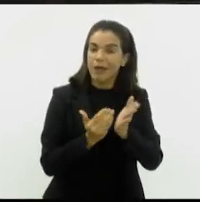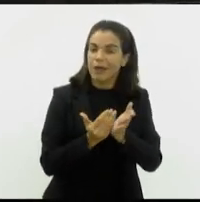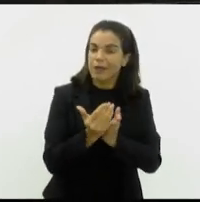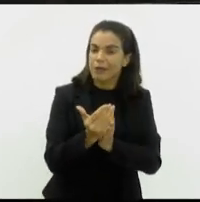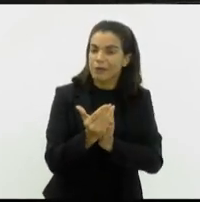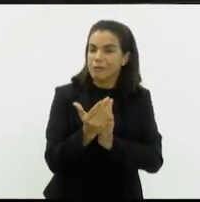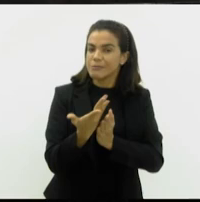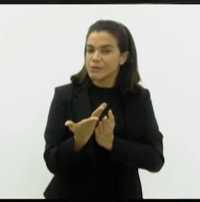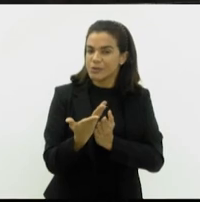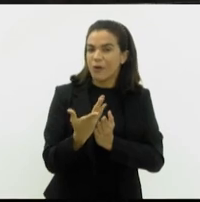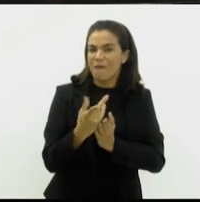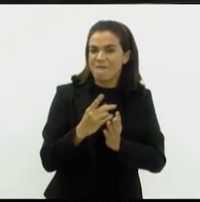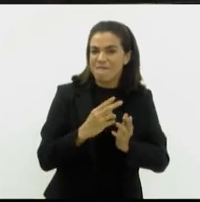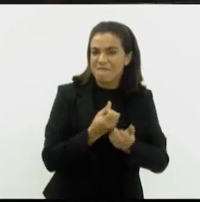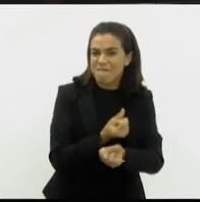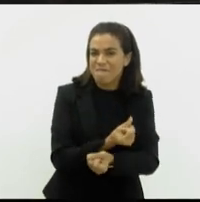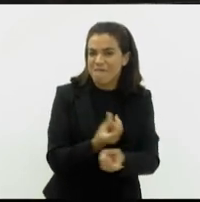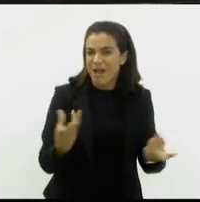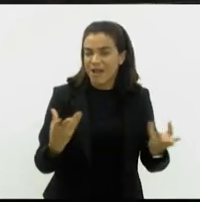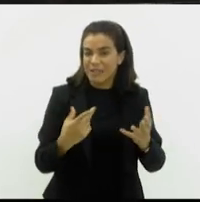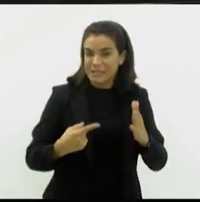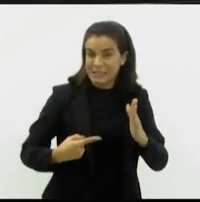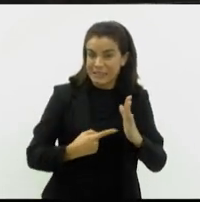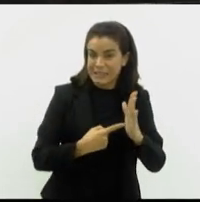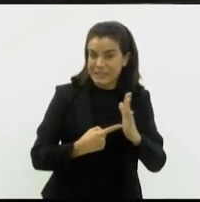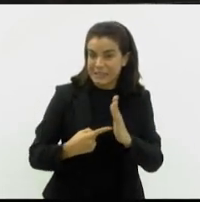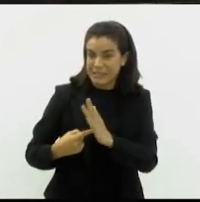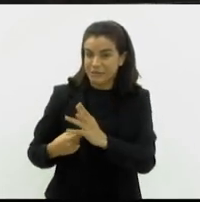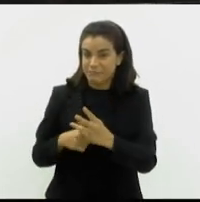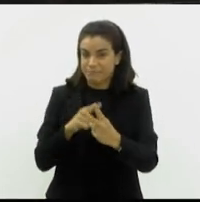a chover um monte de denúncia a respeito de duas coisas.